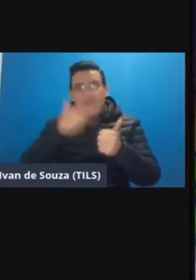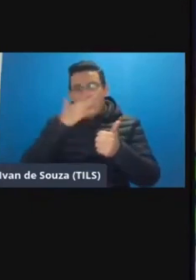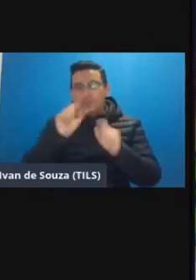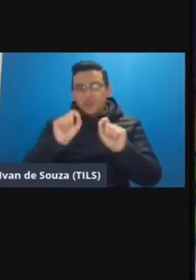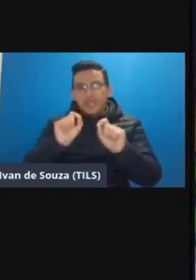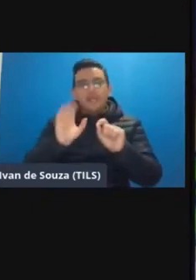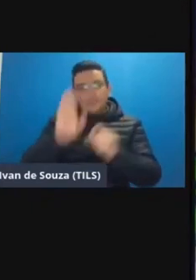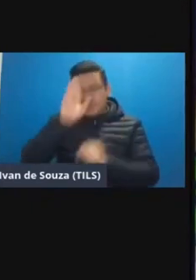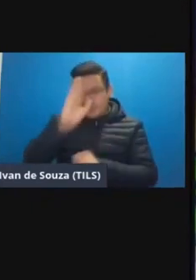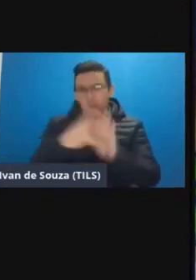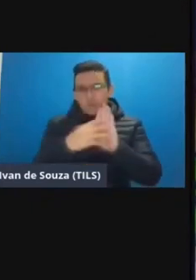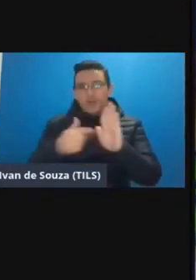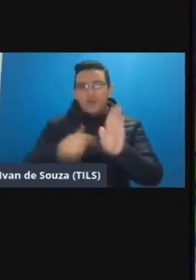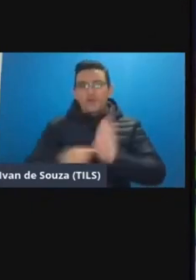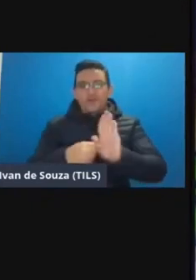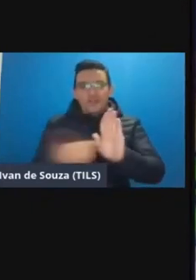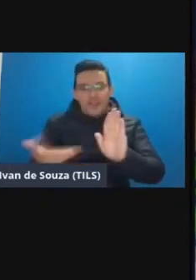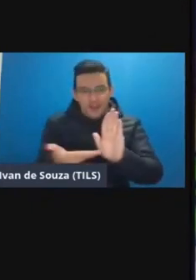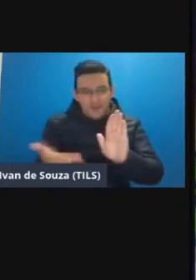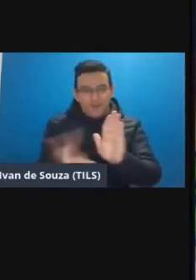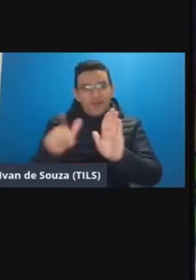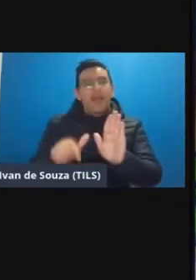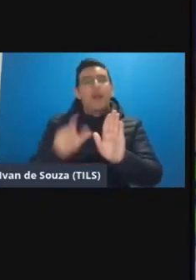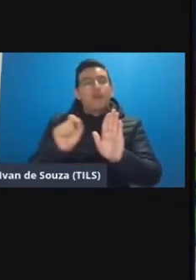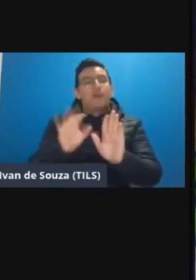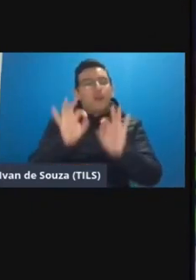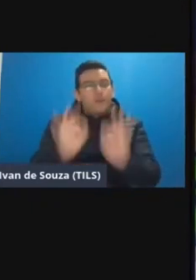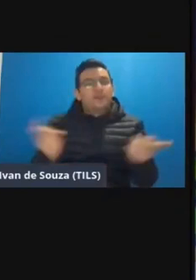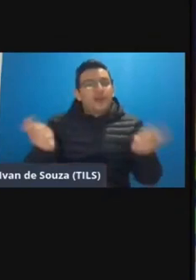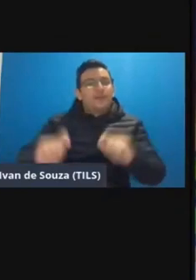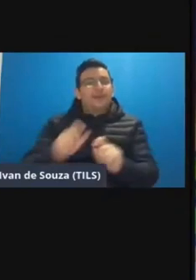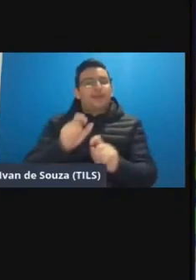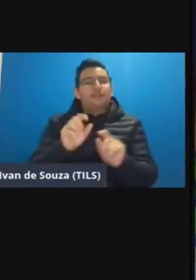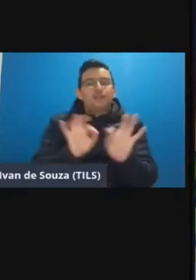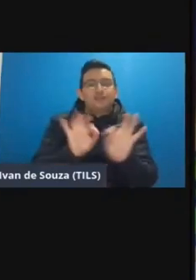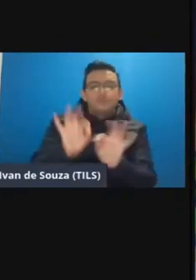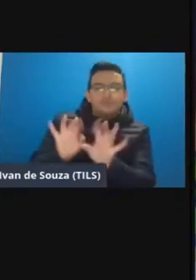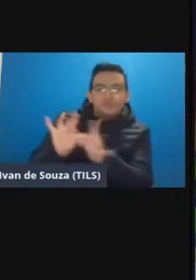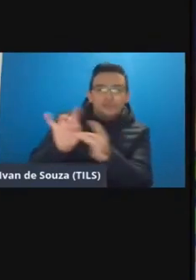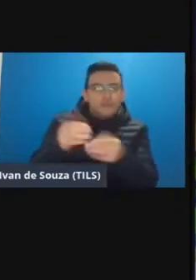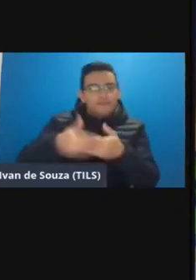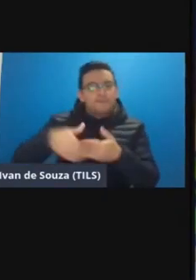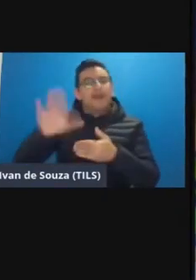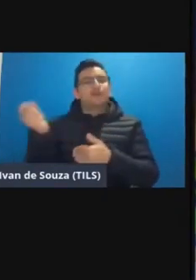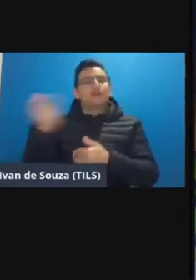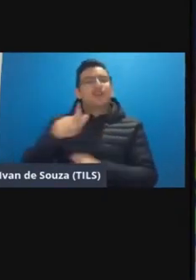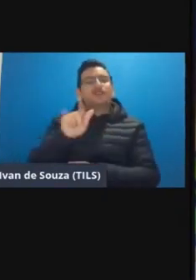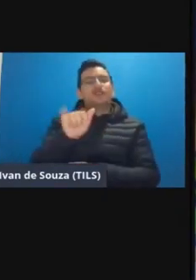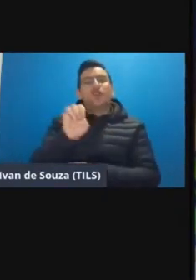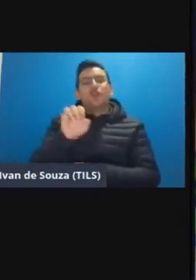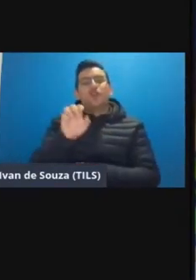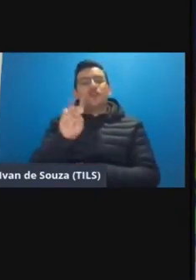ponto desses modelos que eu vou mostrar agora é a personalização é a capacidade de personalizar para além desse ponto que a professora Giovanna tocou que é a